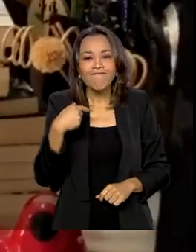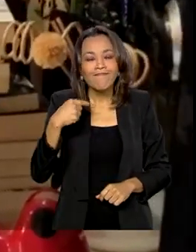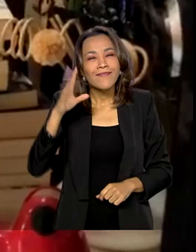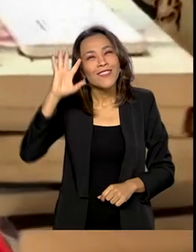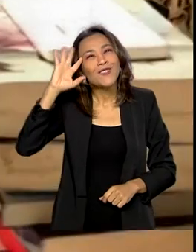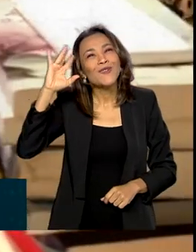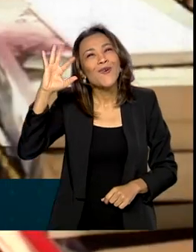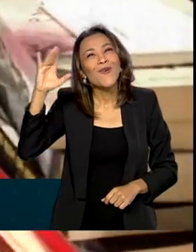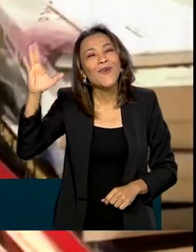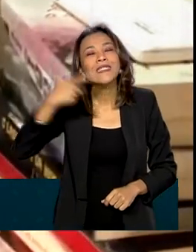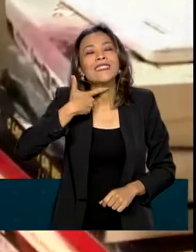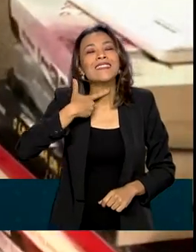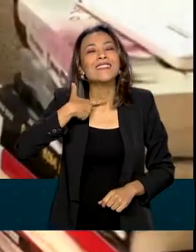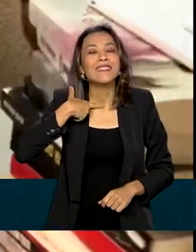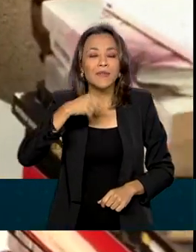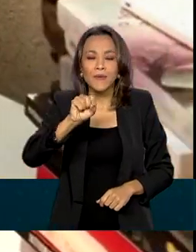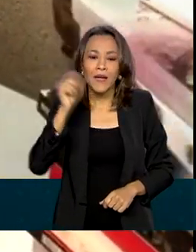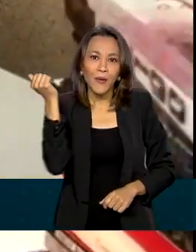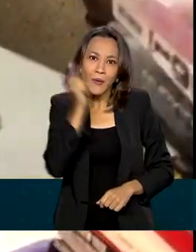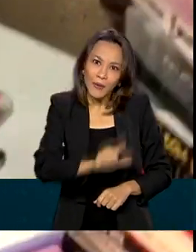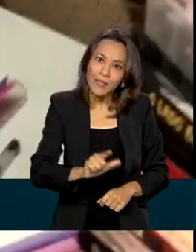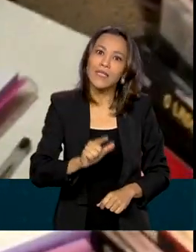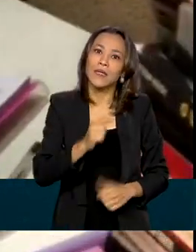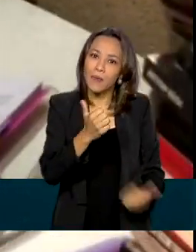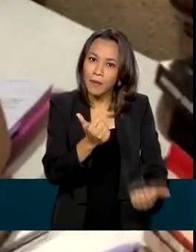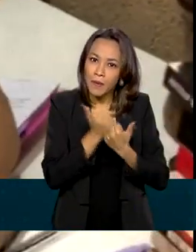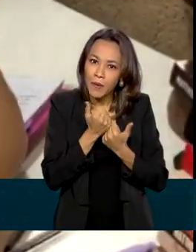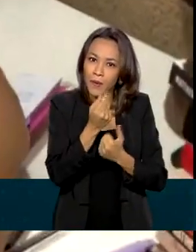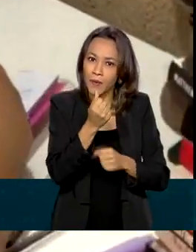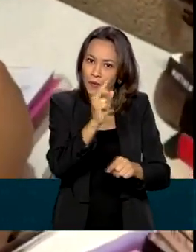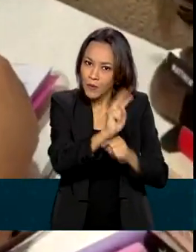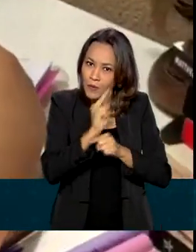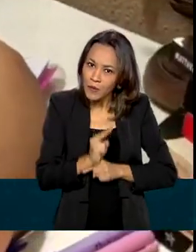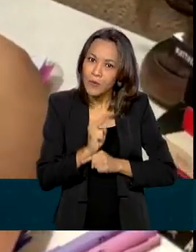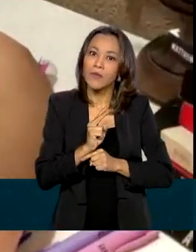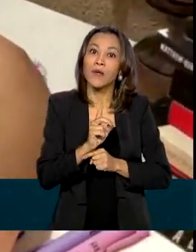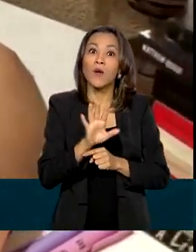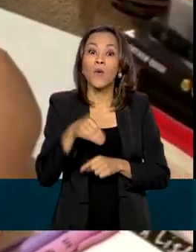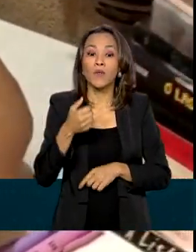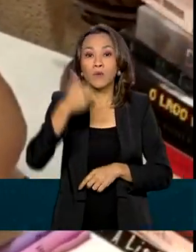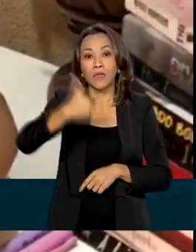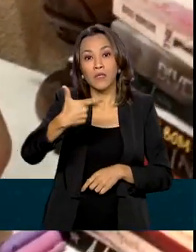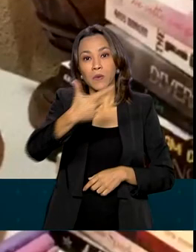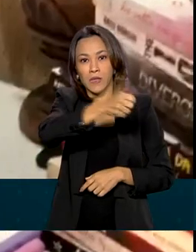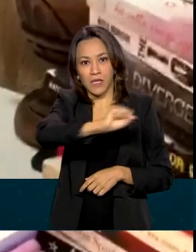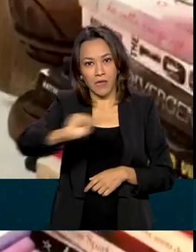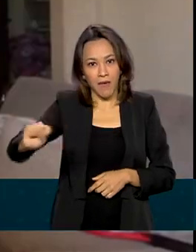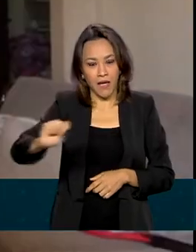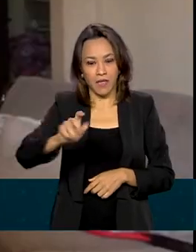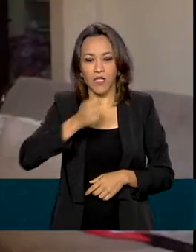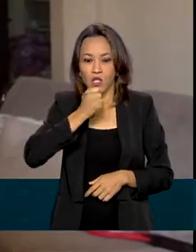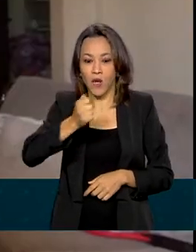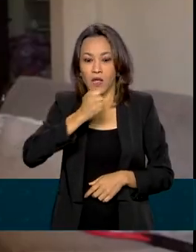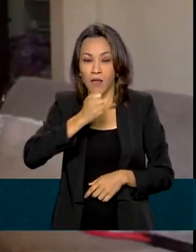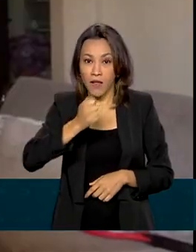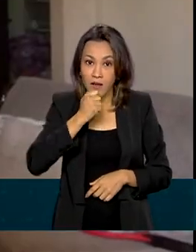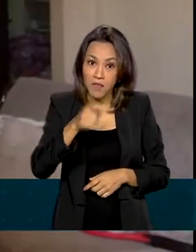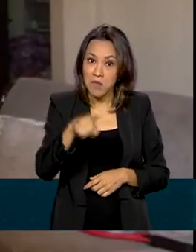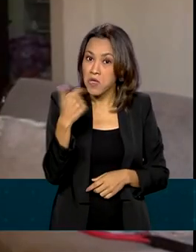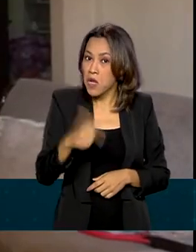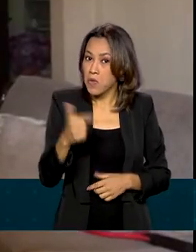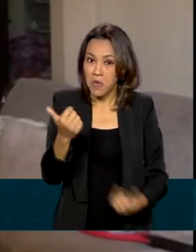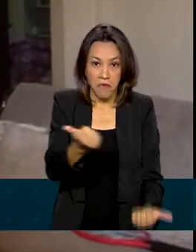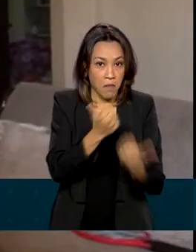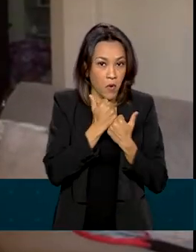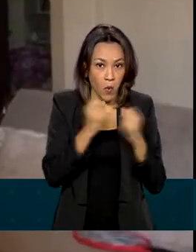sonho. Evelyn conseguiu o financiamento estudantil FIES quando estava no segundo semestre de jornalismo. Sem o auxílio,